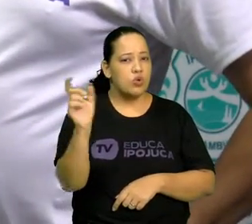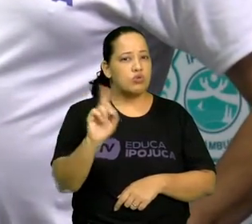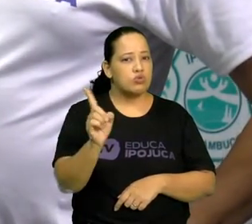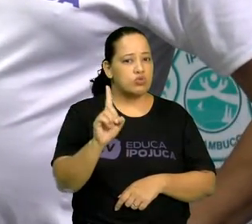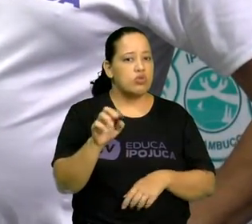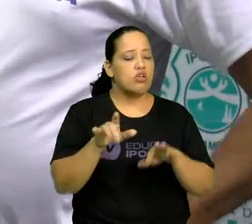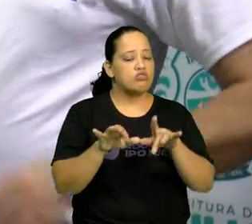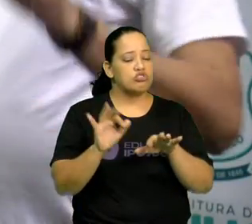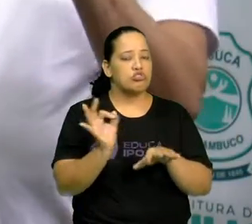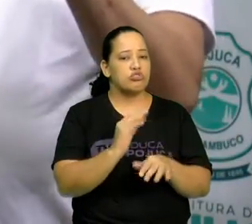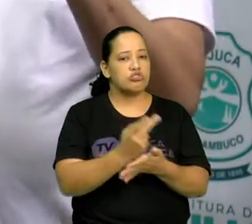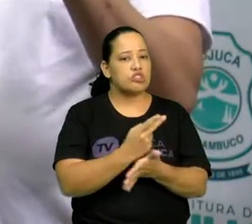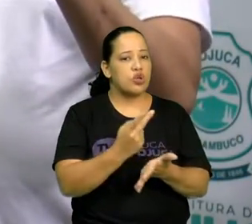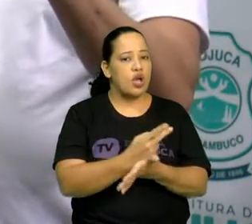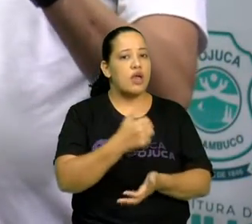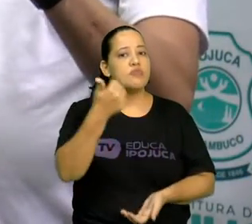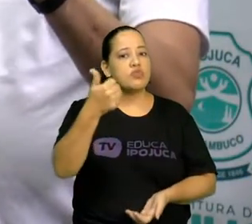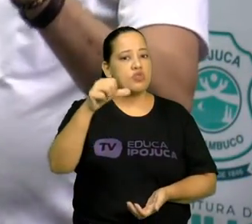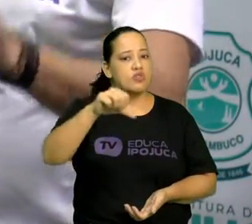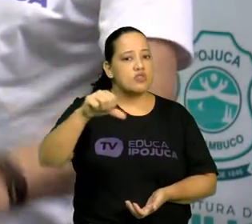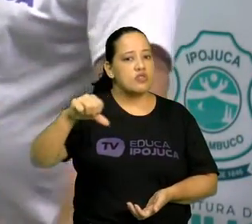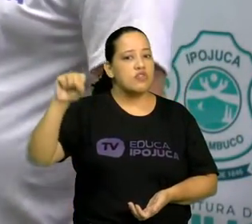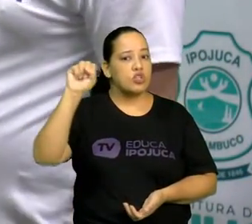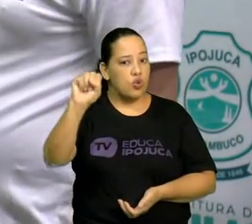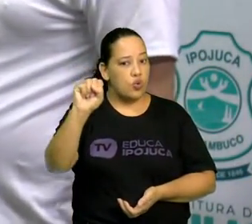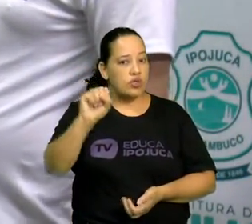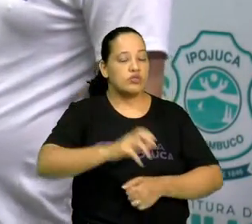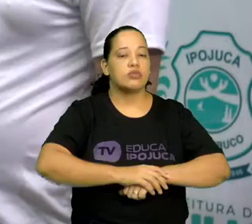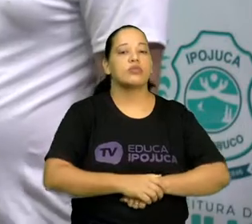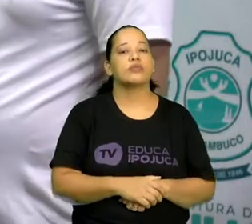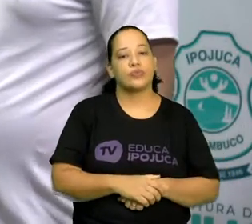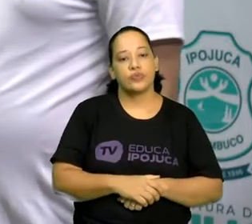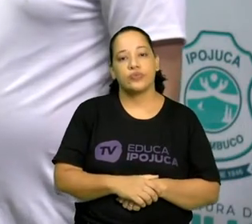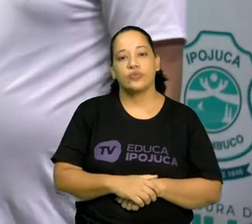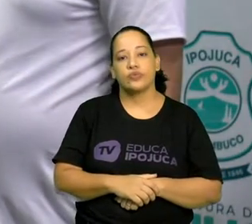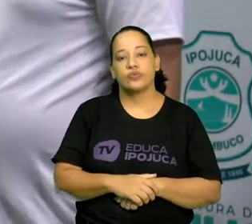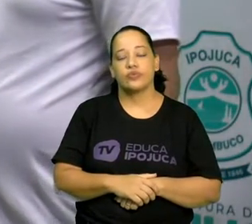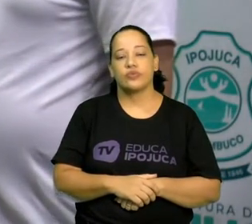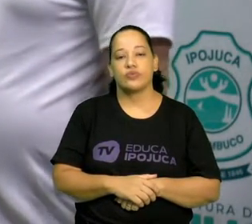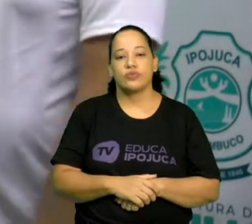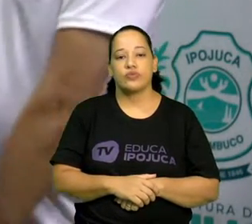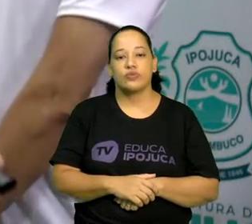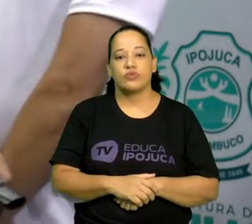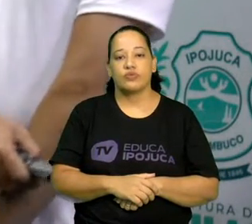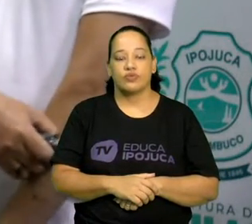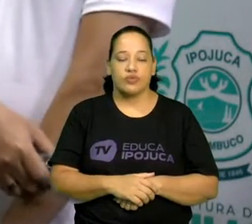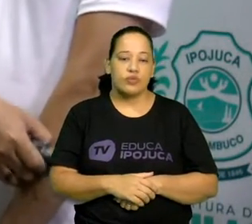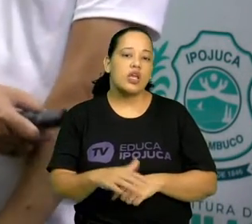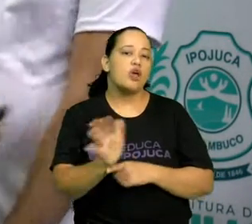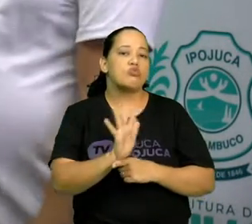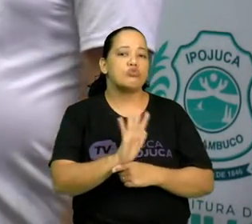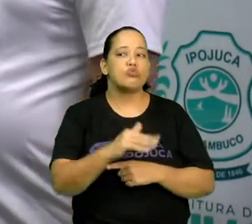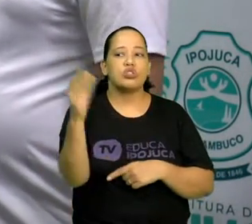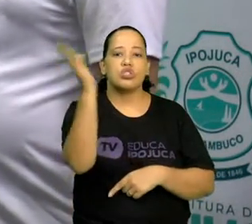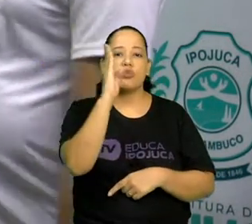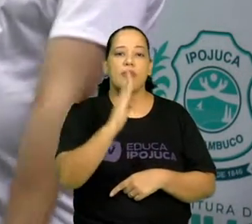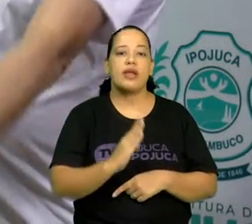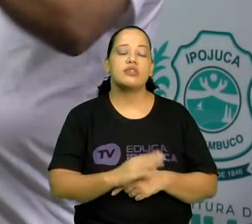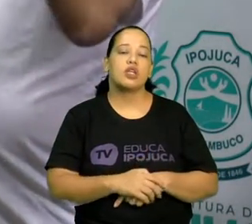professor digitou errado isso aí. 1998 esse filme. Por favor. Cinema brasileiro.